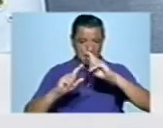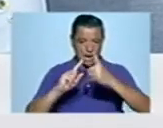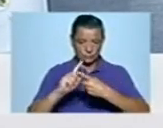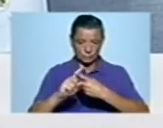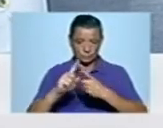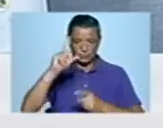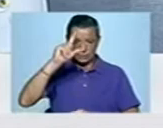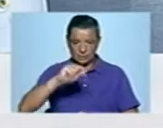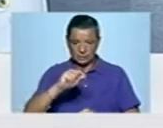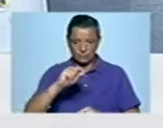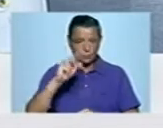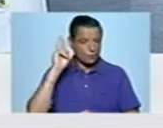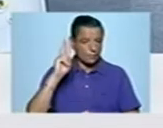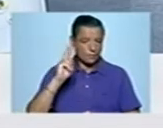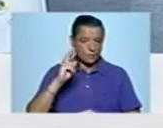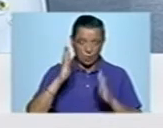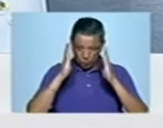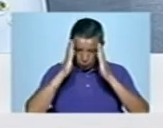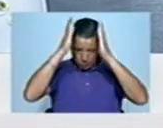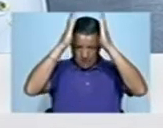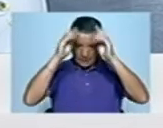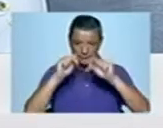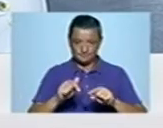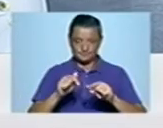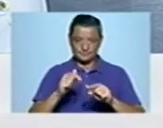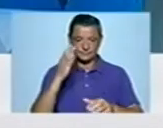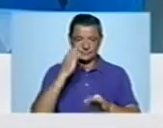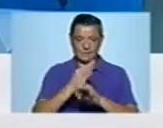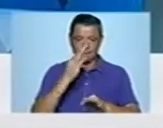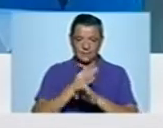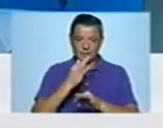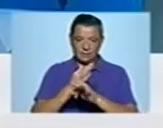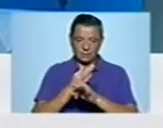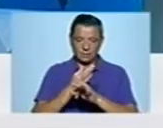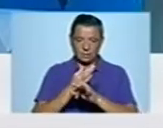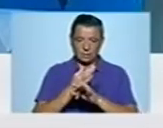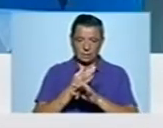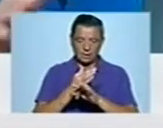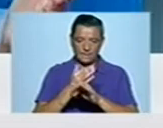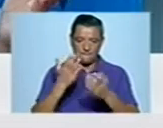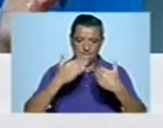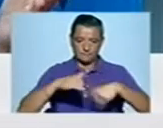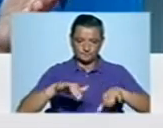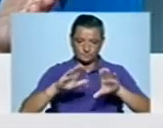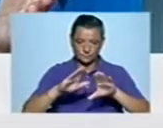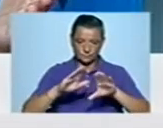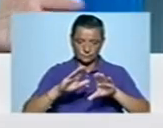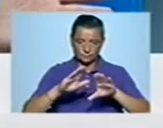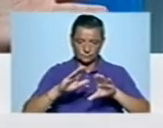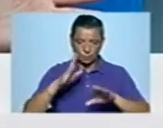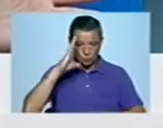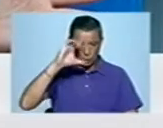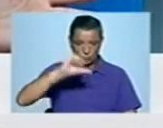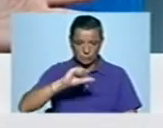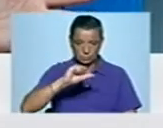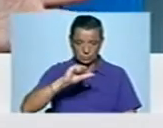também em tomar. Já sentem que esta gala está a trazer-vos muito retorno, nomeadamente pelas unidades hoteleiras